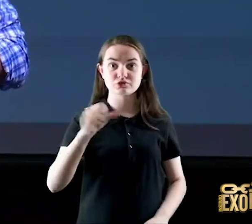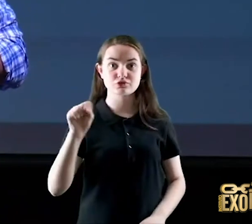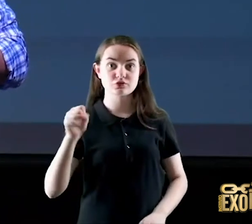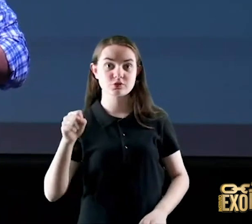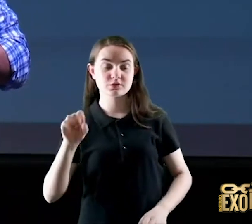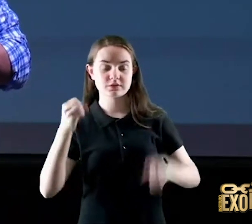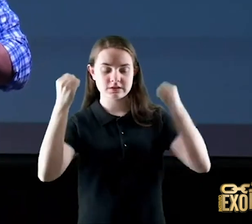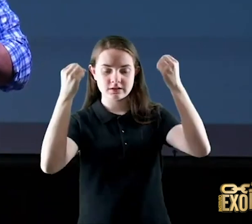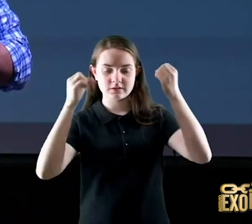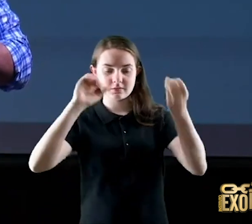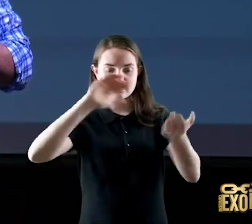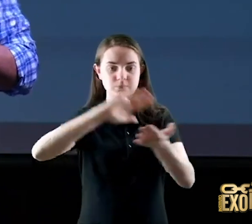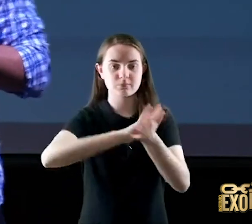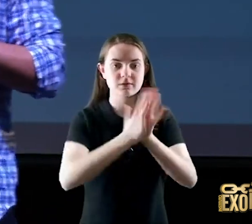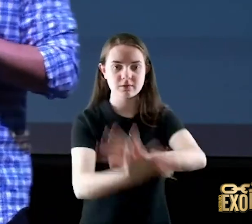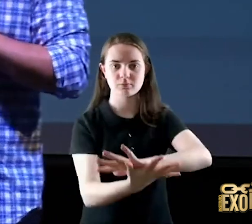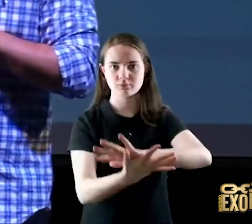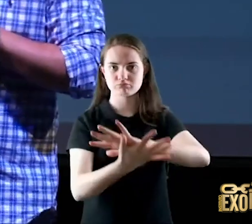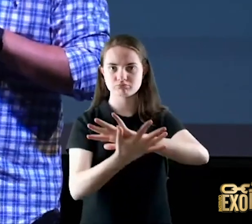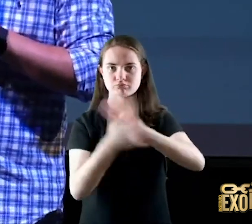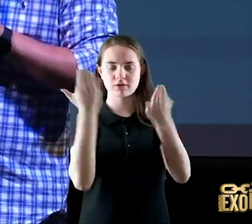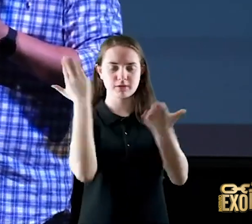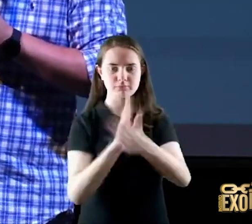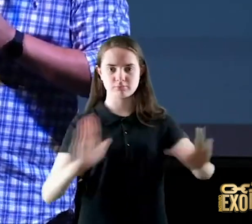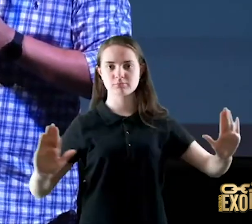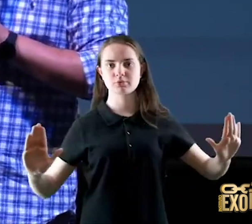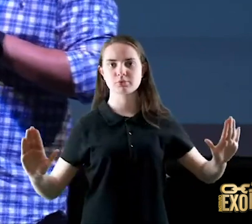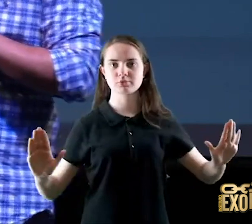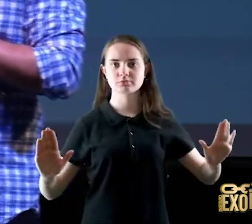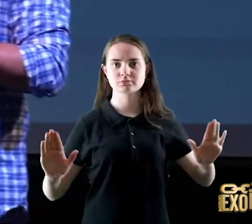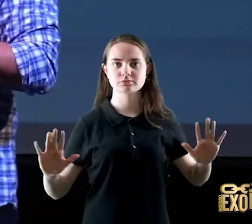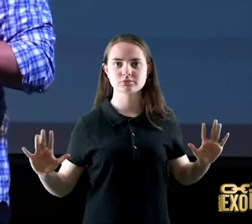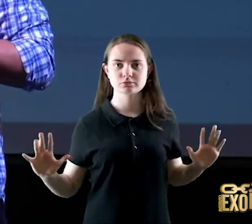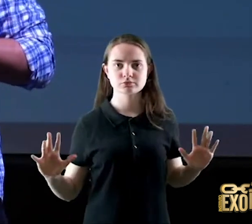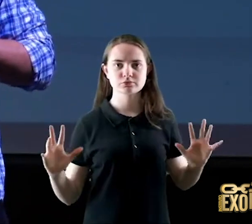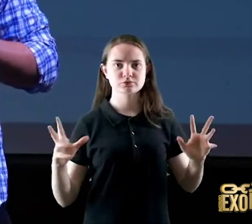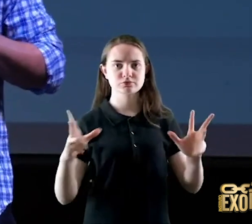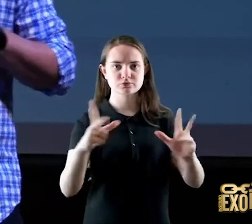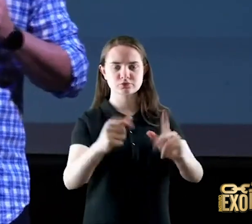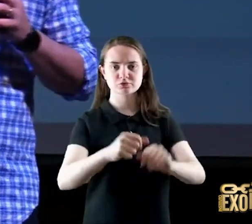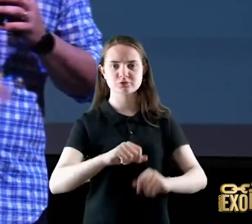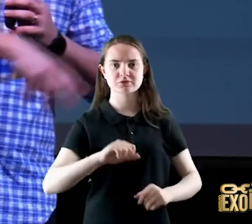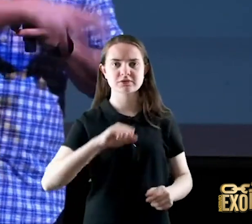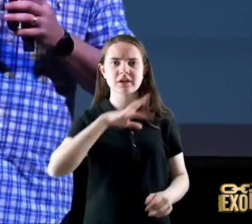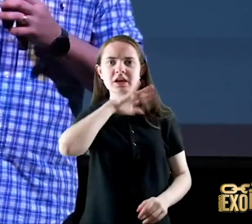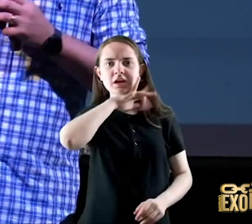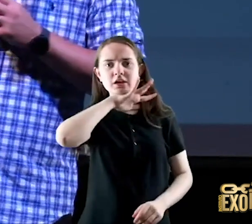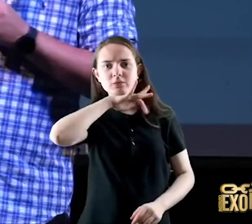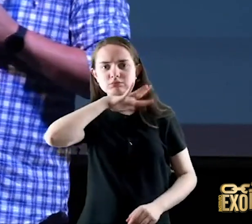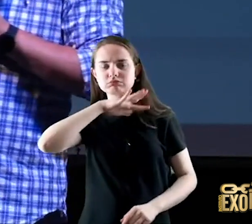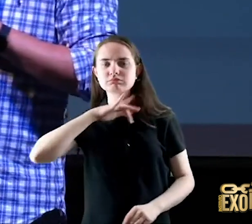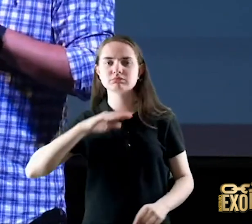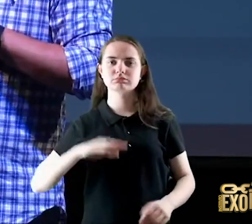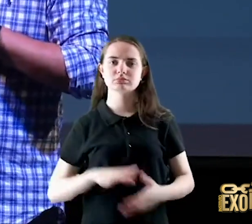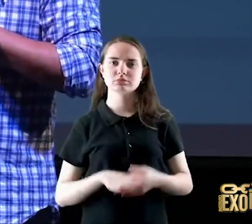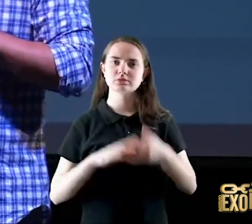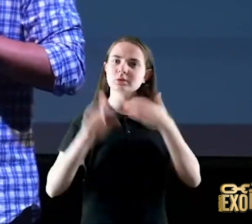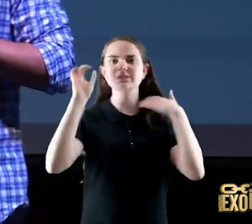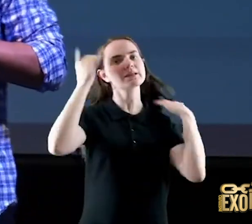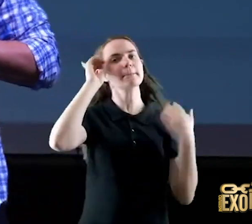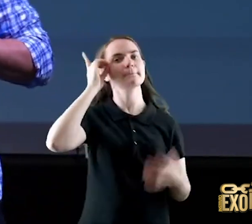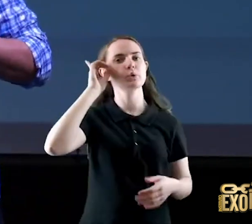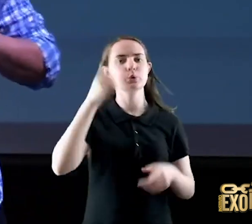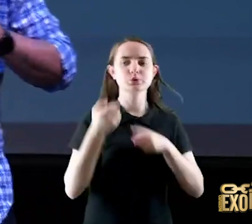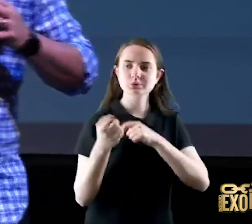Babilônia antro de demônios e de todo espírito imundo que enganava reis que